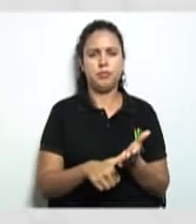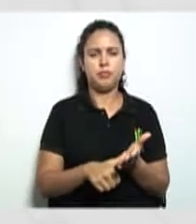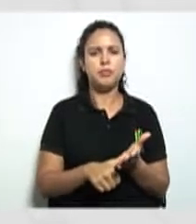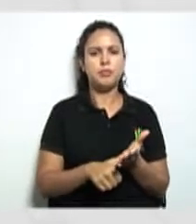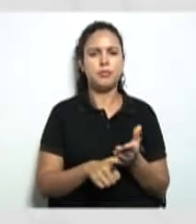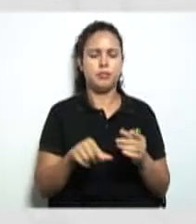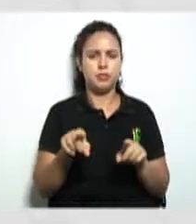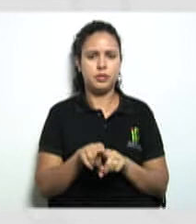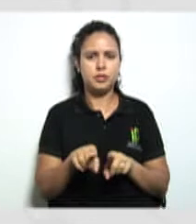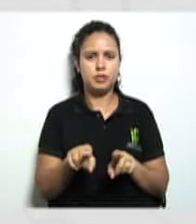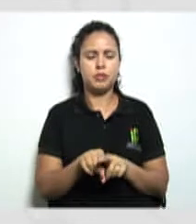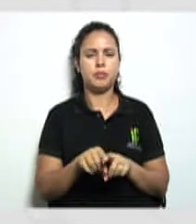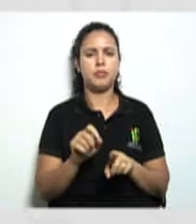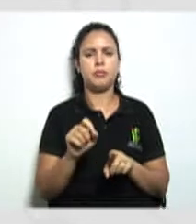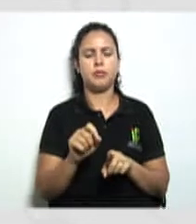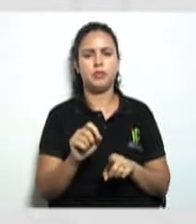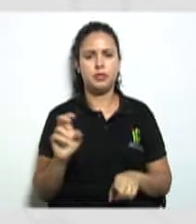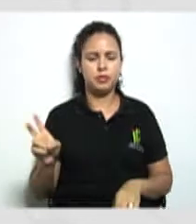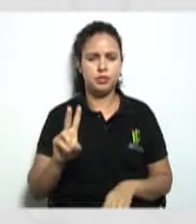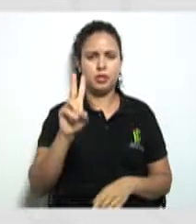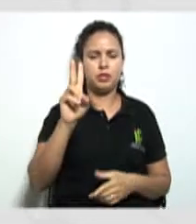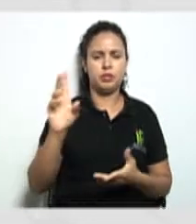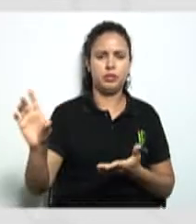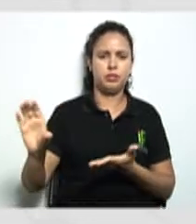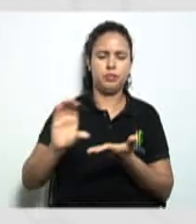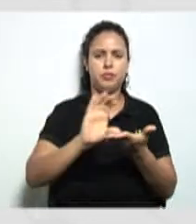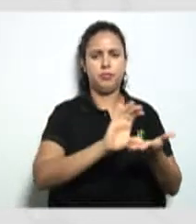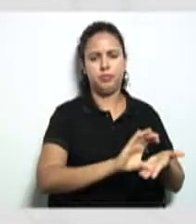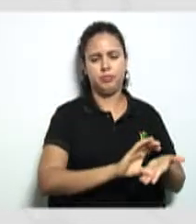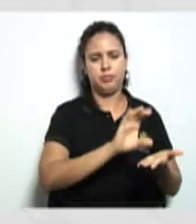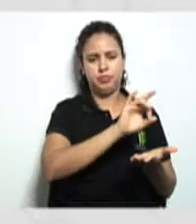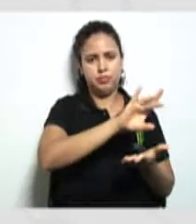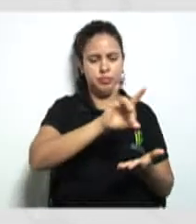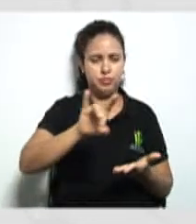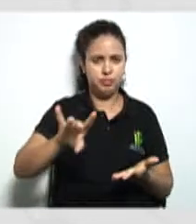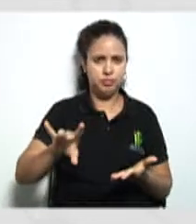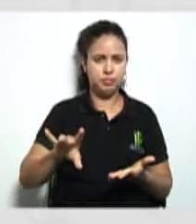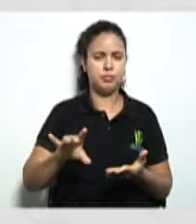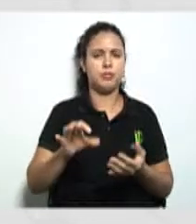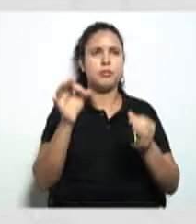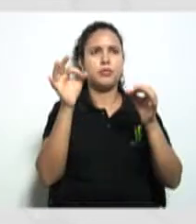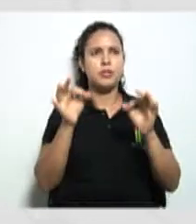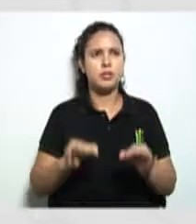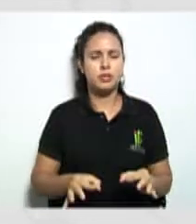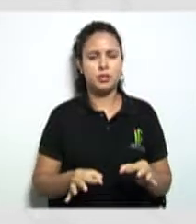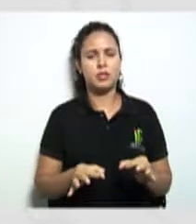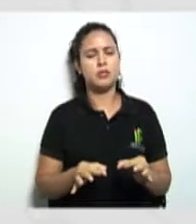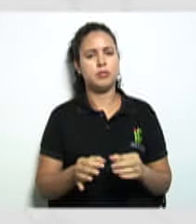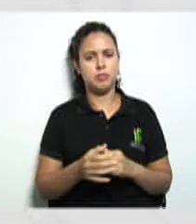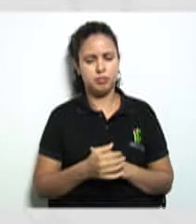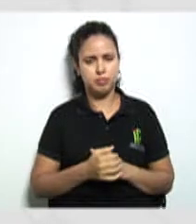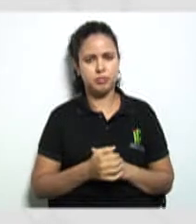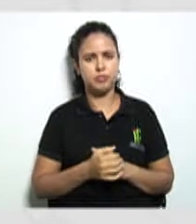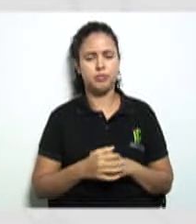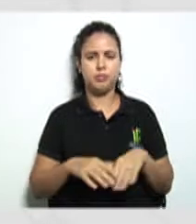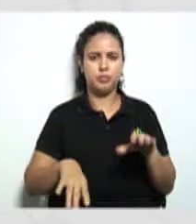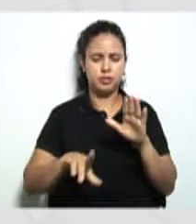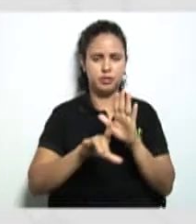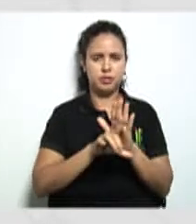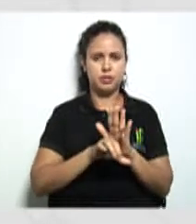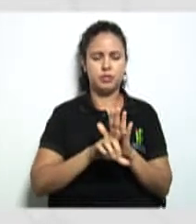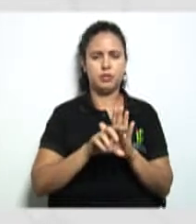assinaram bem como o valor e o número da cota parte de cada um perfeito também da mesma lei 5